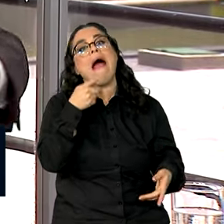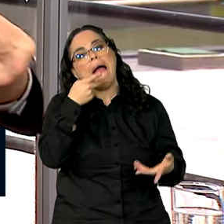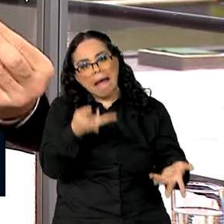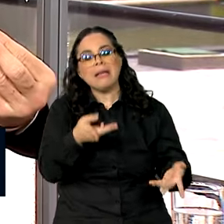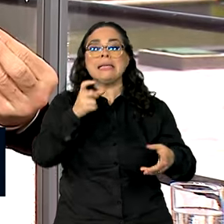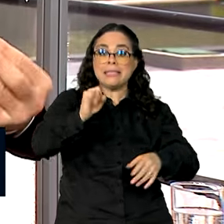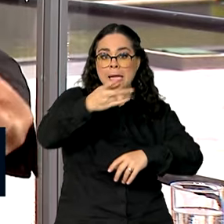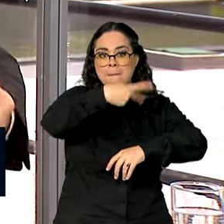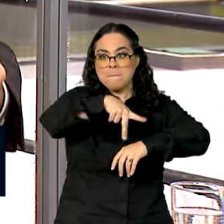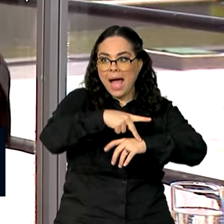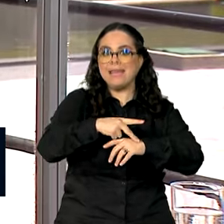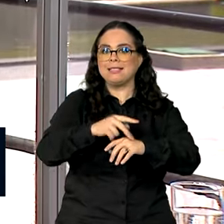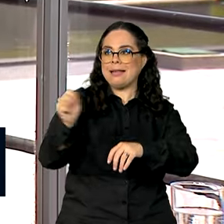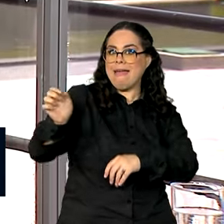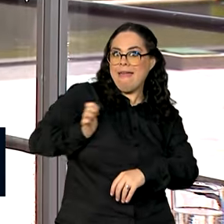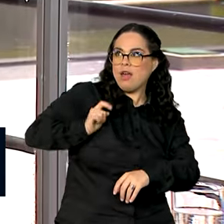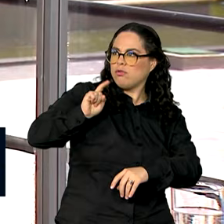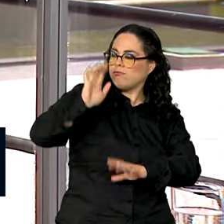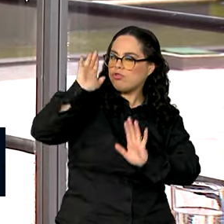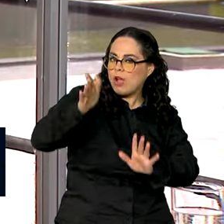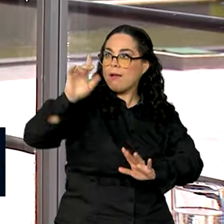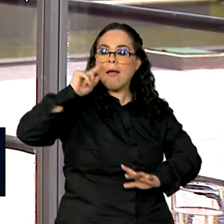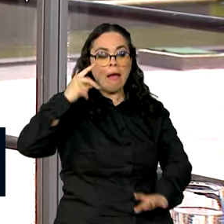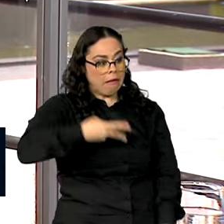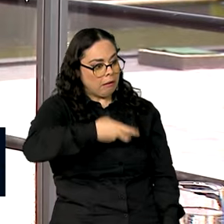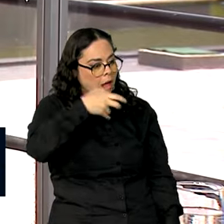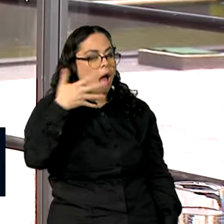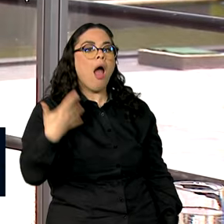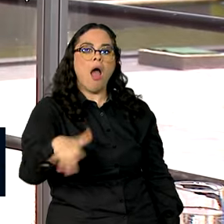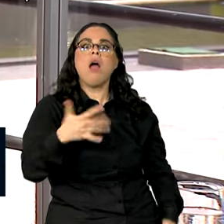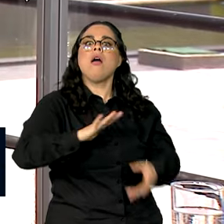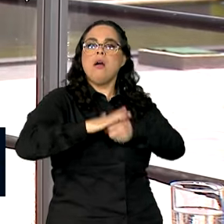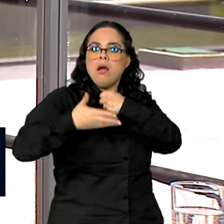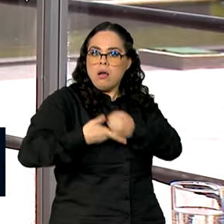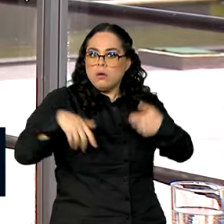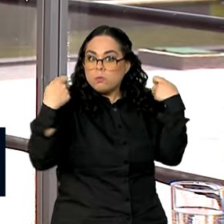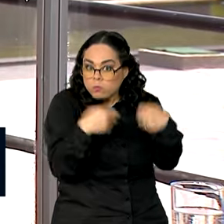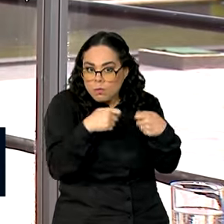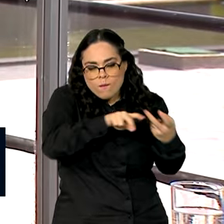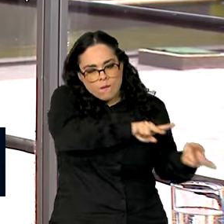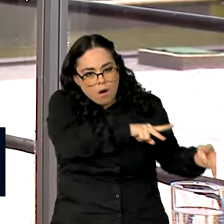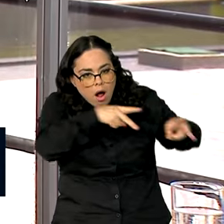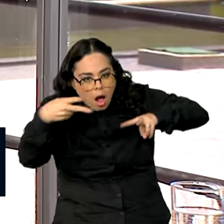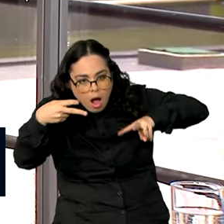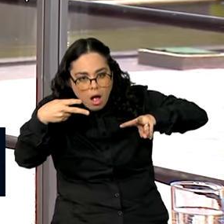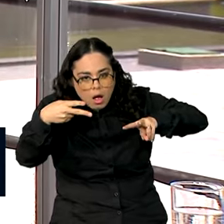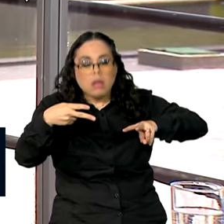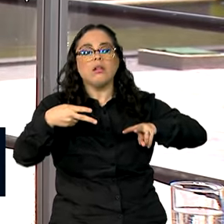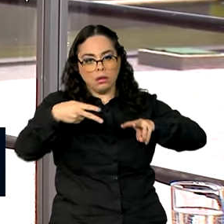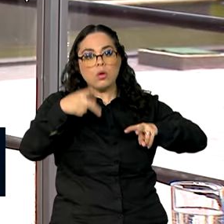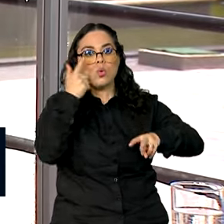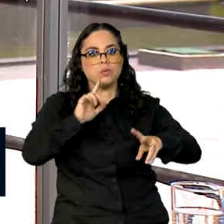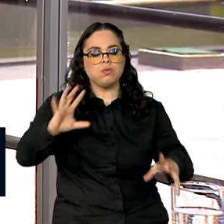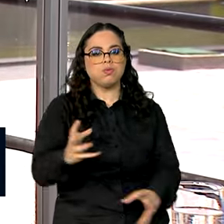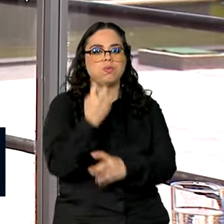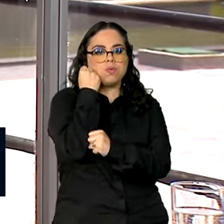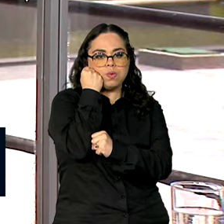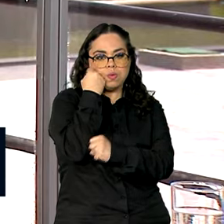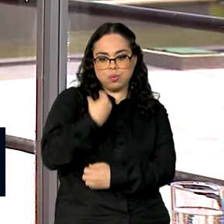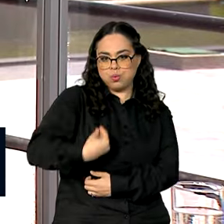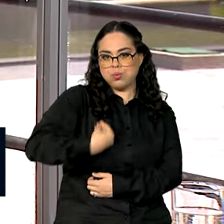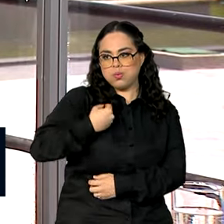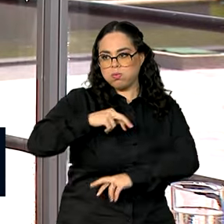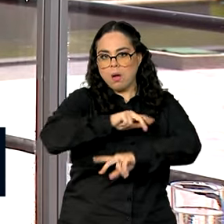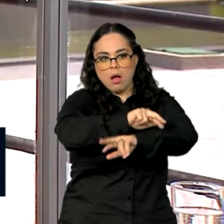desenvolvidos reconheçam a importância da sustentabilidade e da transição para salvaguardar a